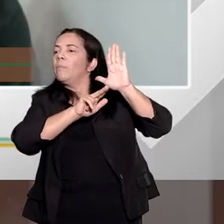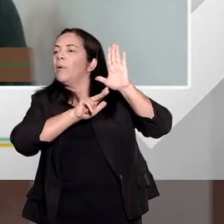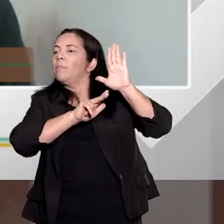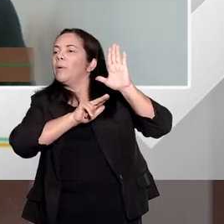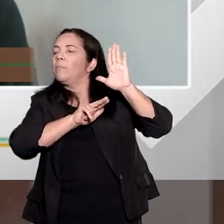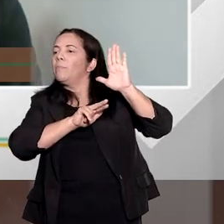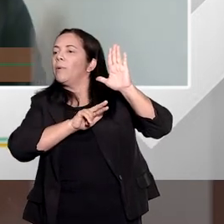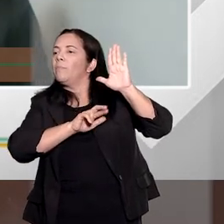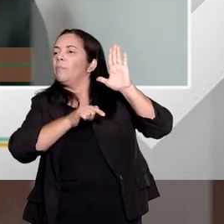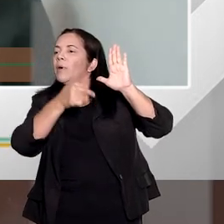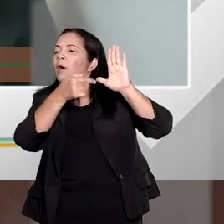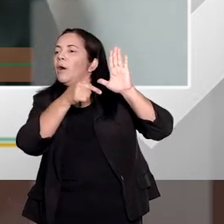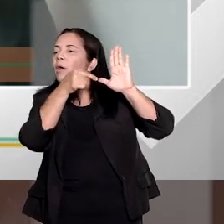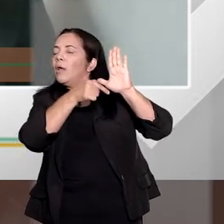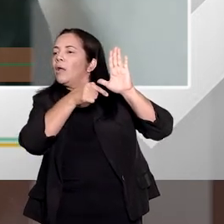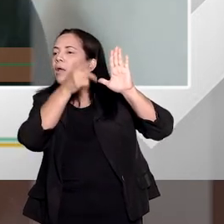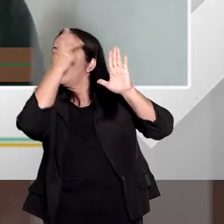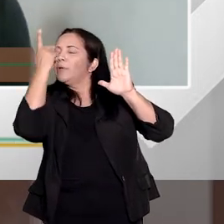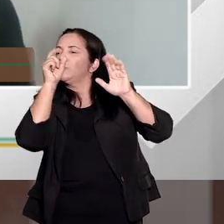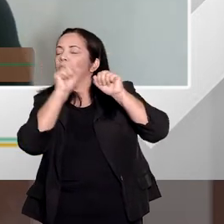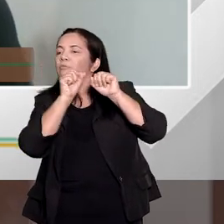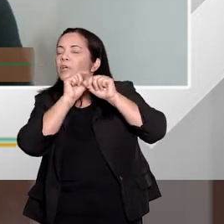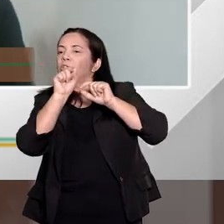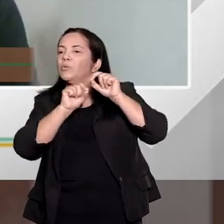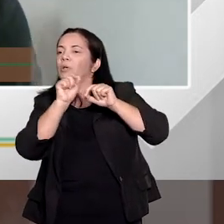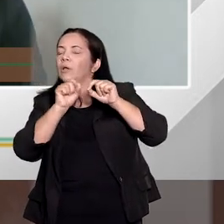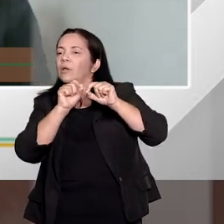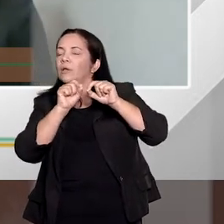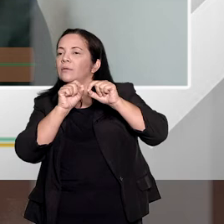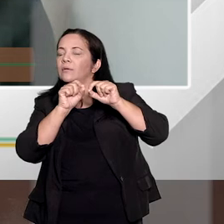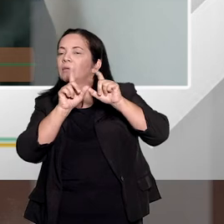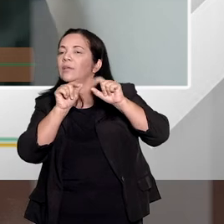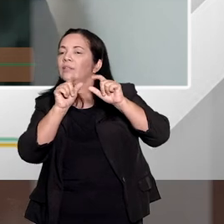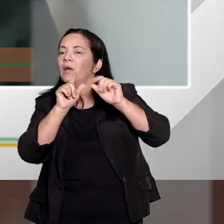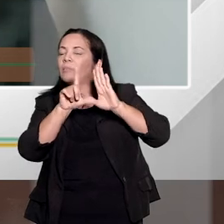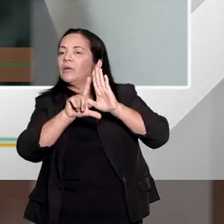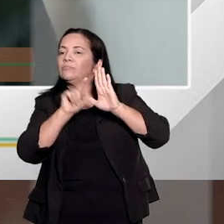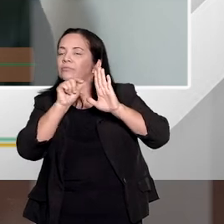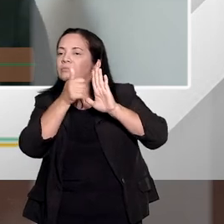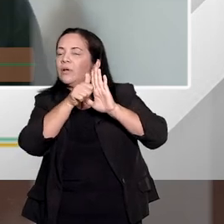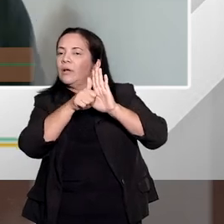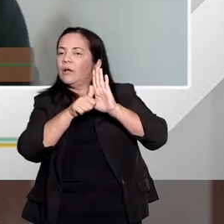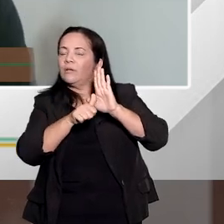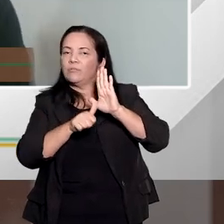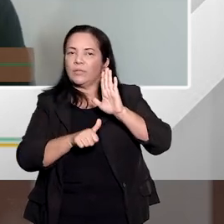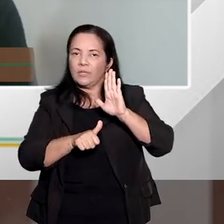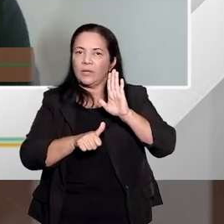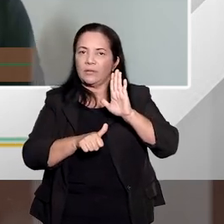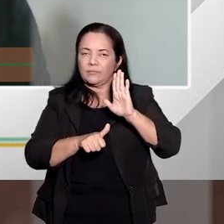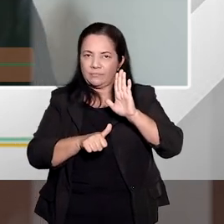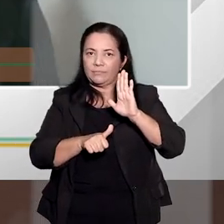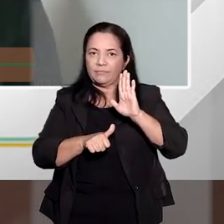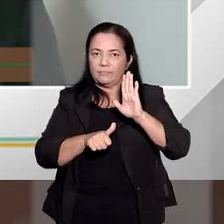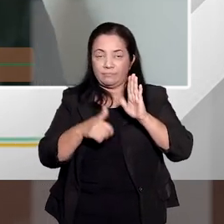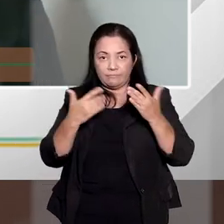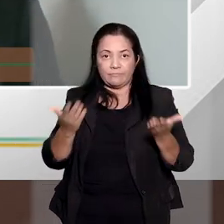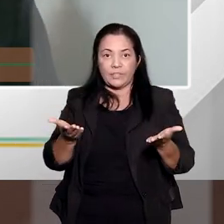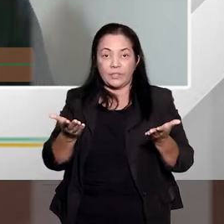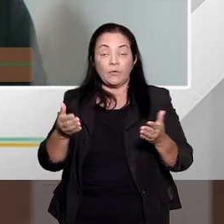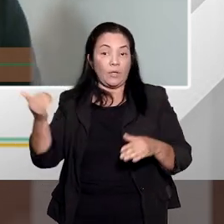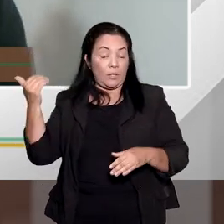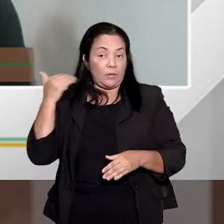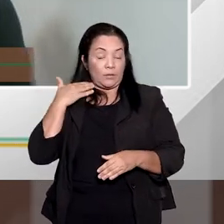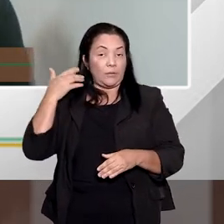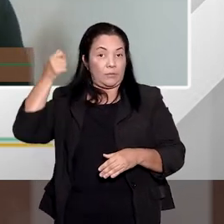circunstâncias que, ou melhor, circunstâncias agravantes, são circunstâncias que sempre agravam pena quando não constitui ou qualificam um crime, então o